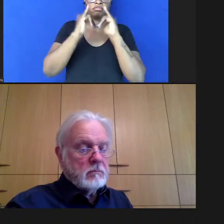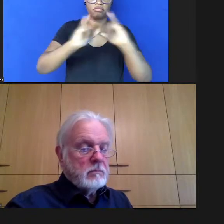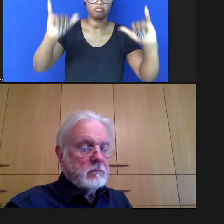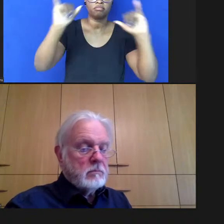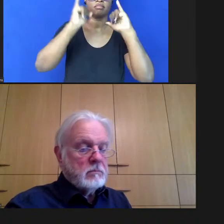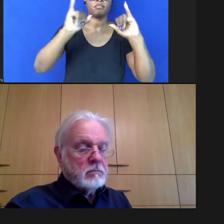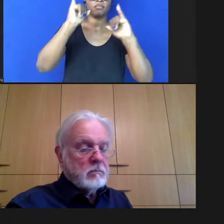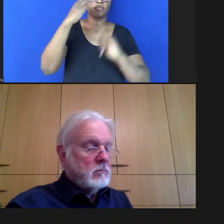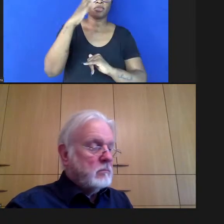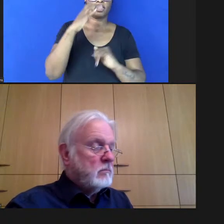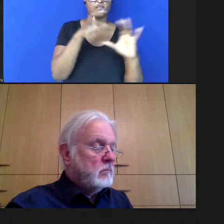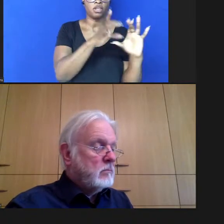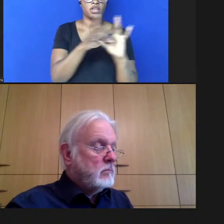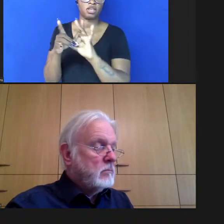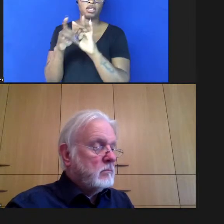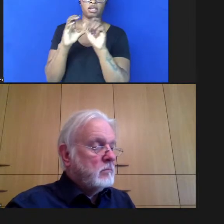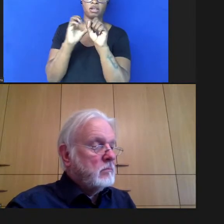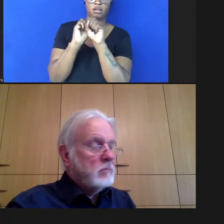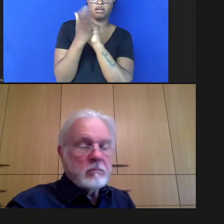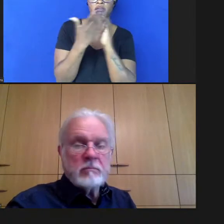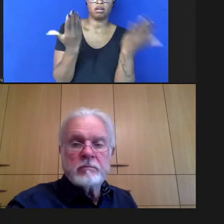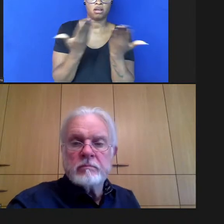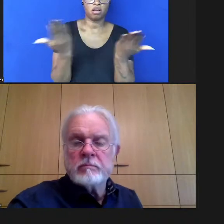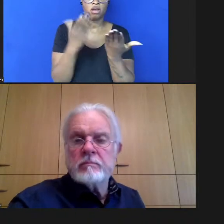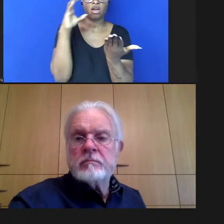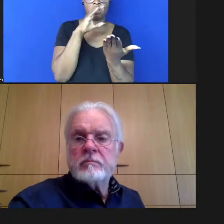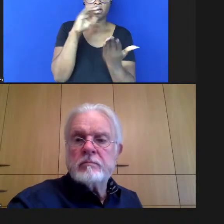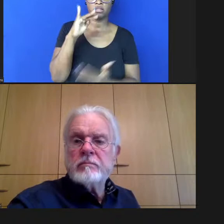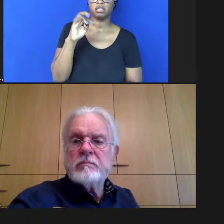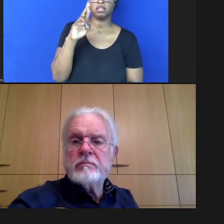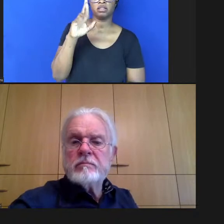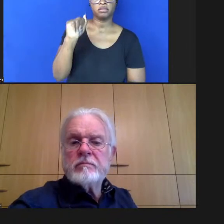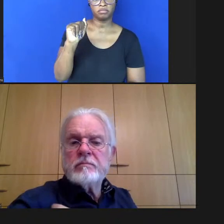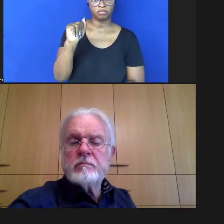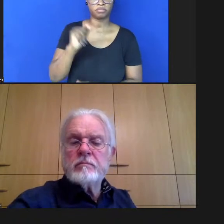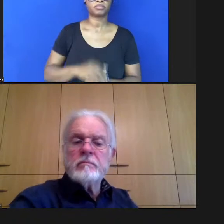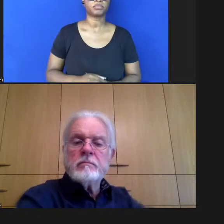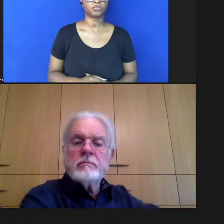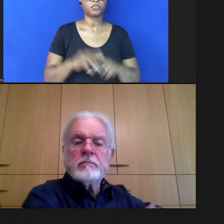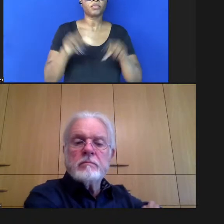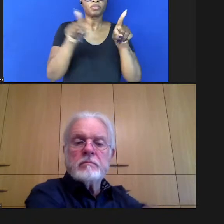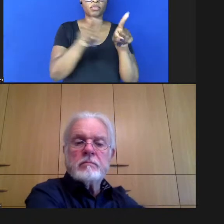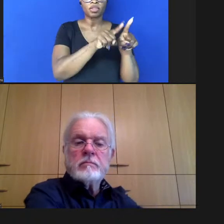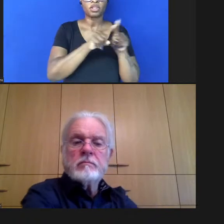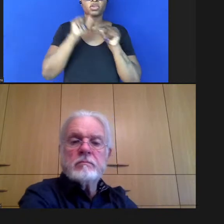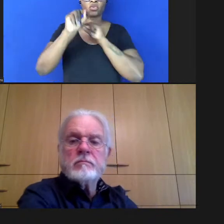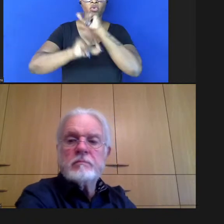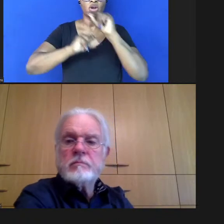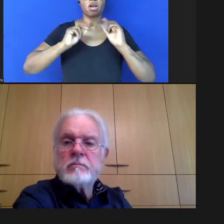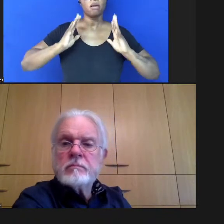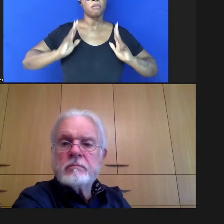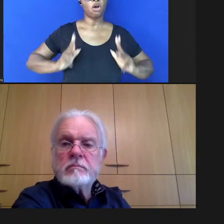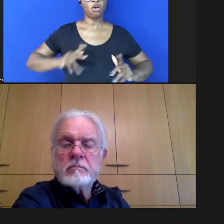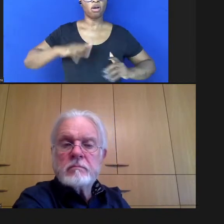da emergência sanitária como o uso de rivalidades dos créditos pré-aprentes modernização dos processos de revisão portares